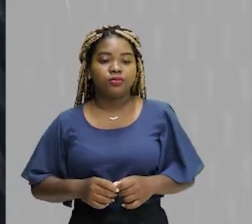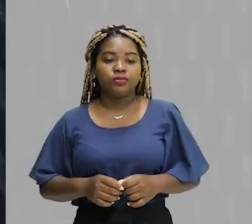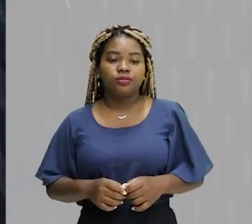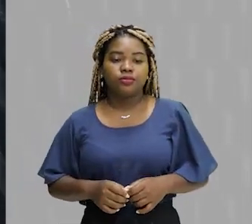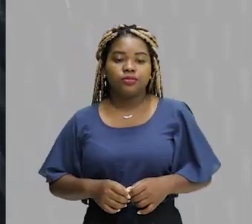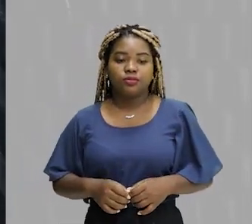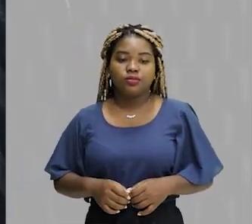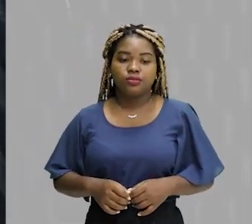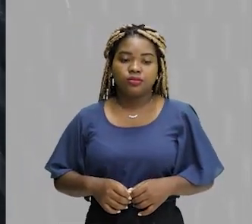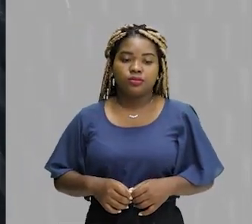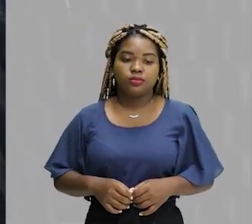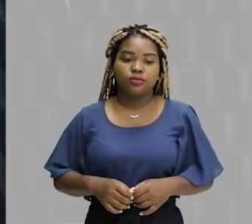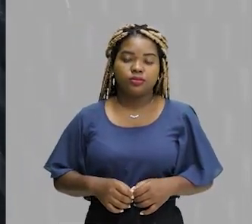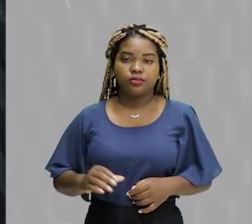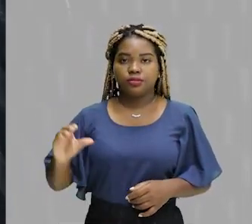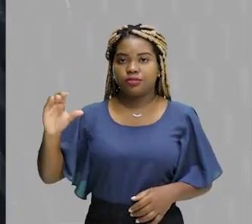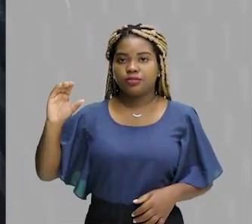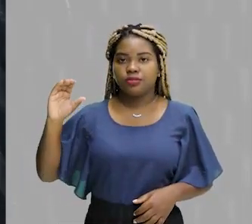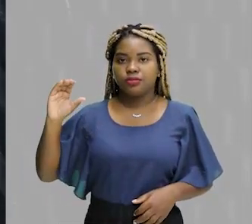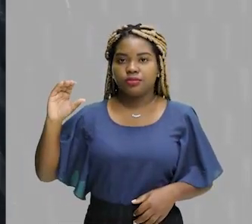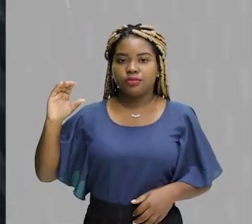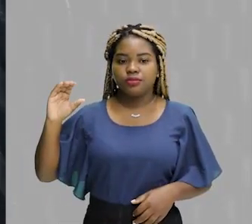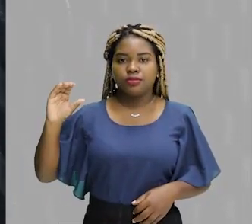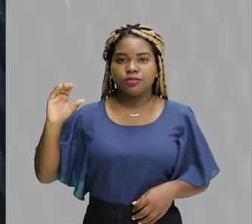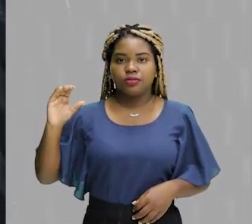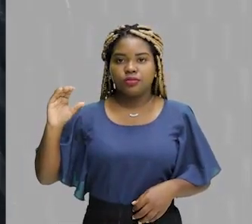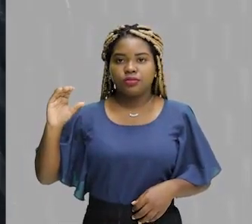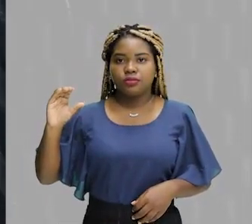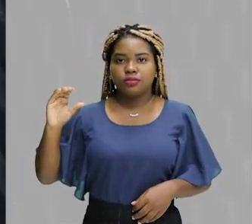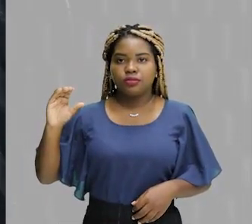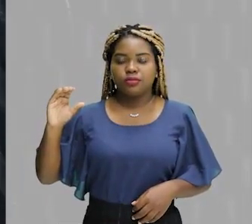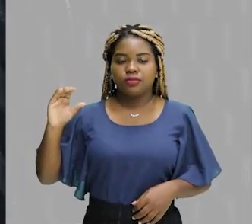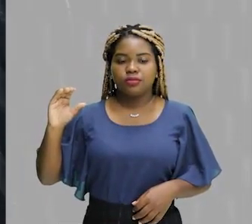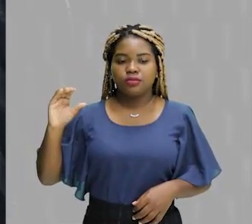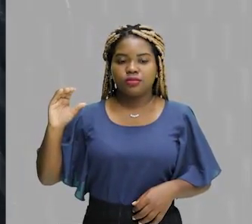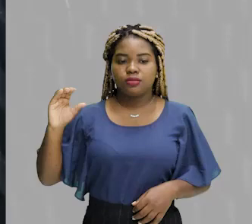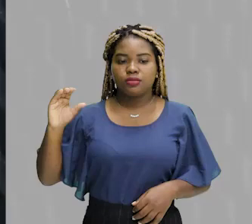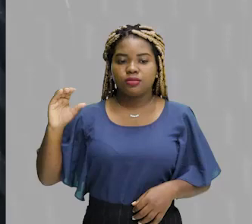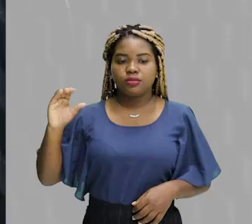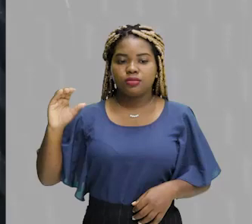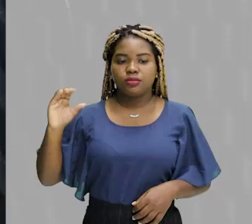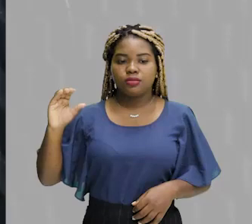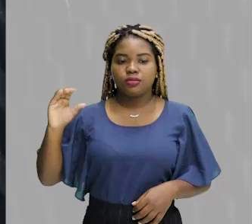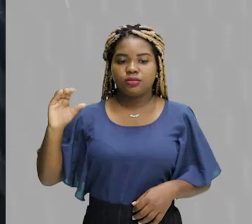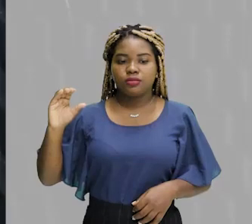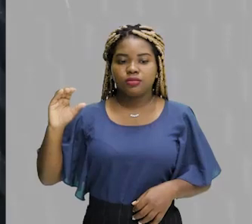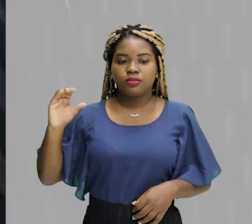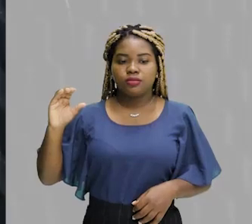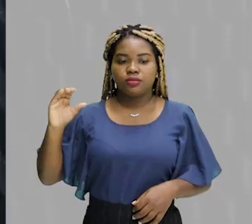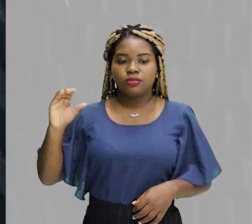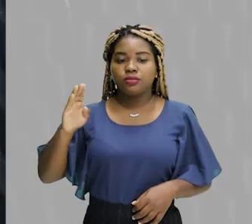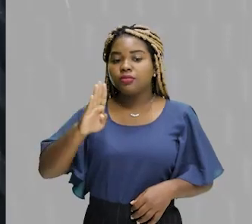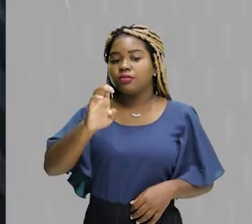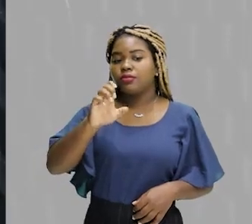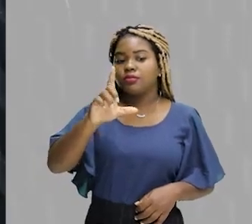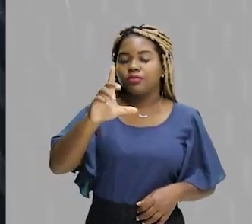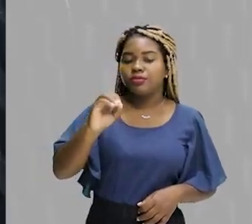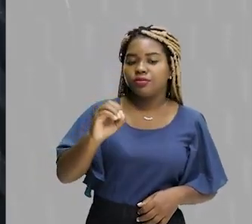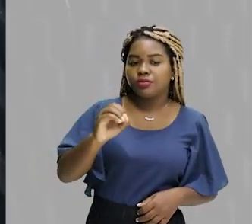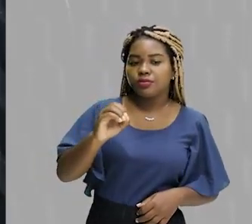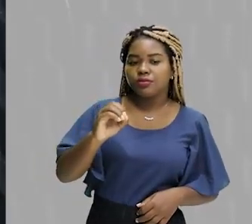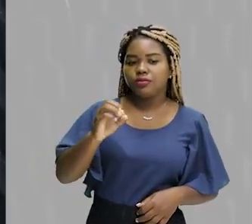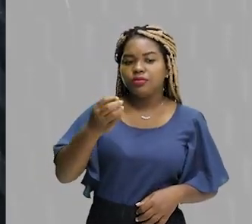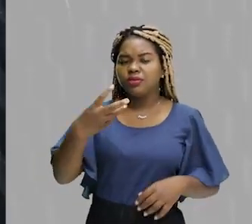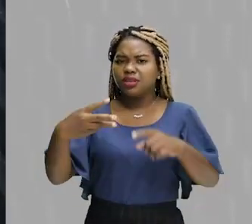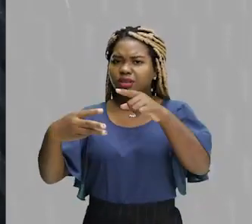Vamos ver se a letra C, Belo, a letra C já traz três elementos, nós não temos três espaços, então